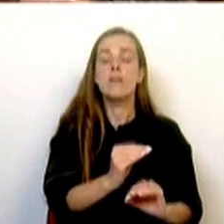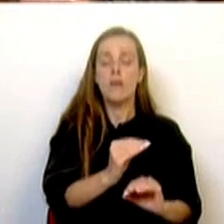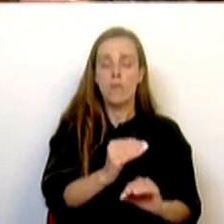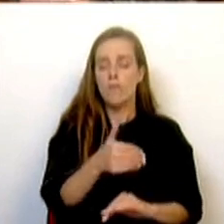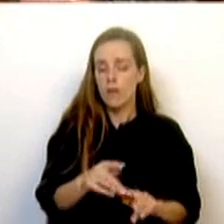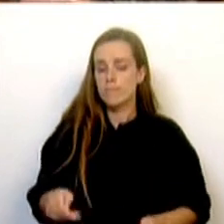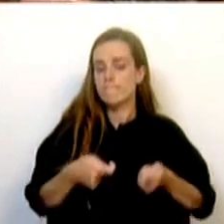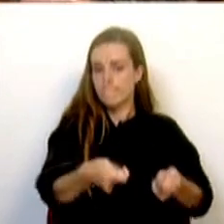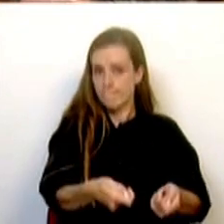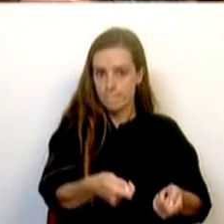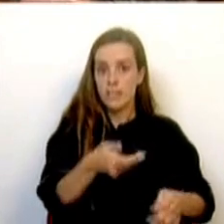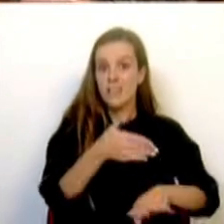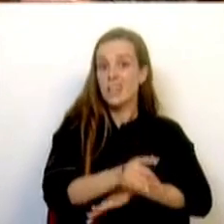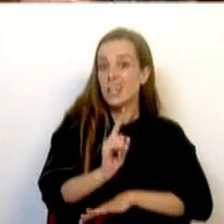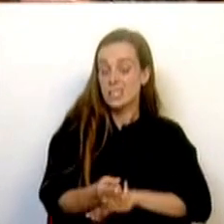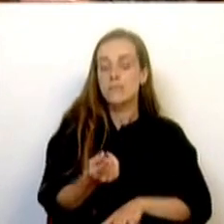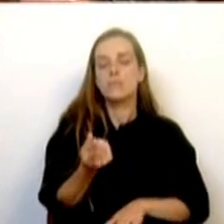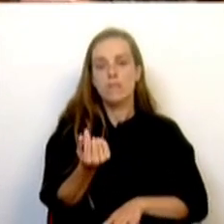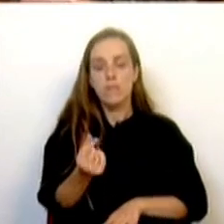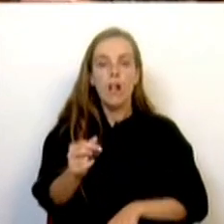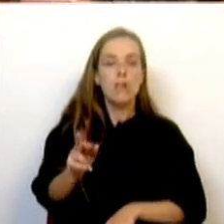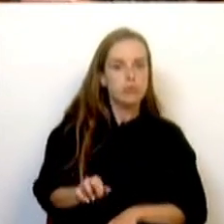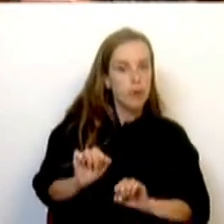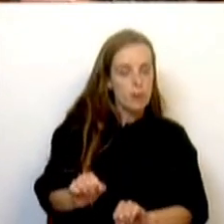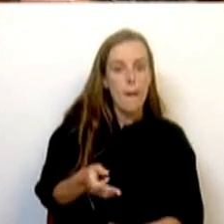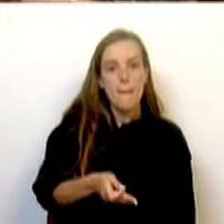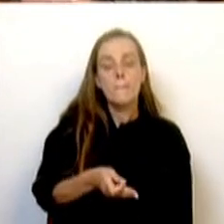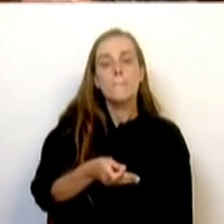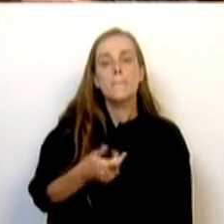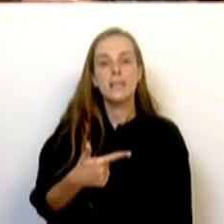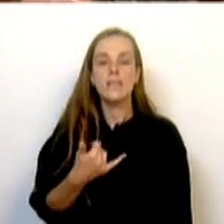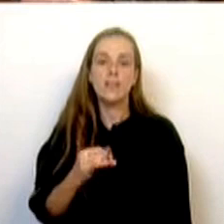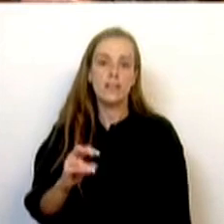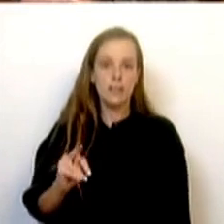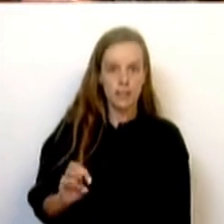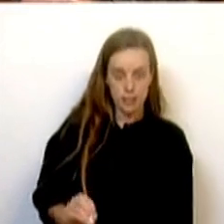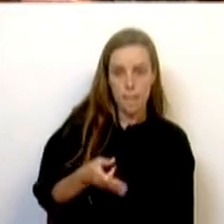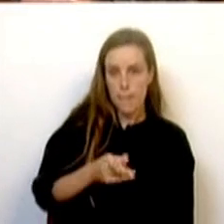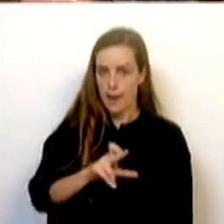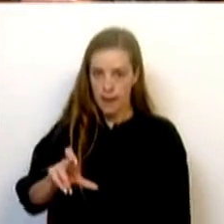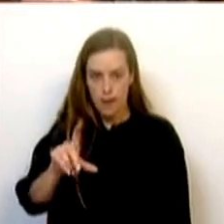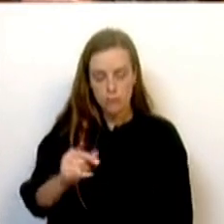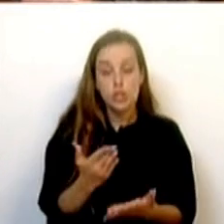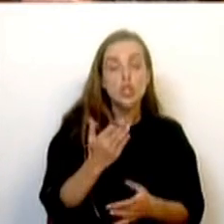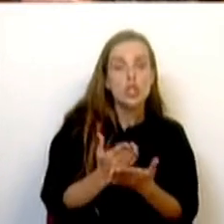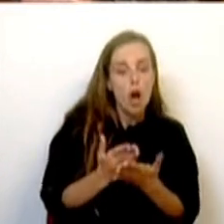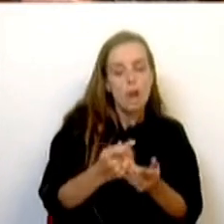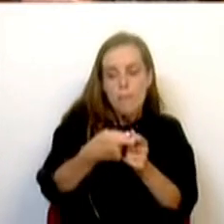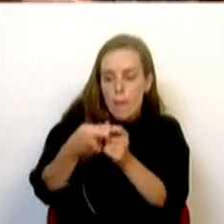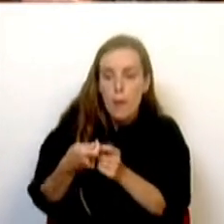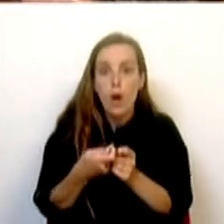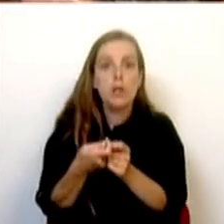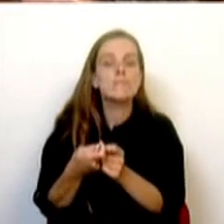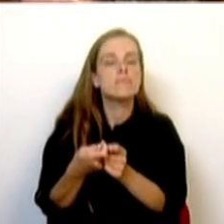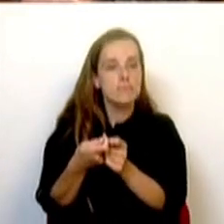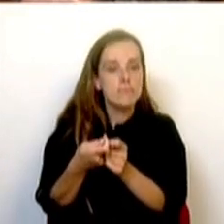financiadas, através das verbas do Portugal 2030, PRR, na medida das escolas mais próximas, que contempla intervenções de